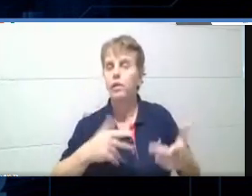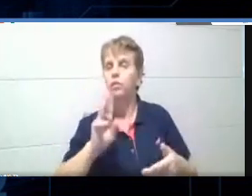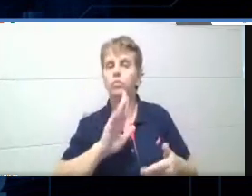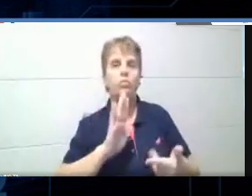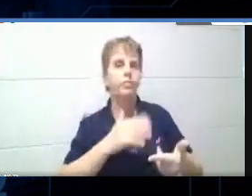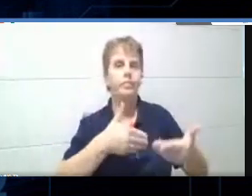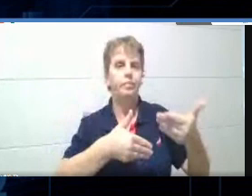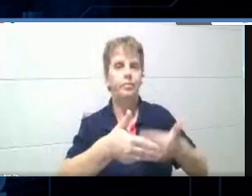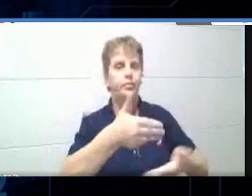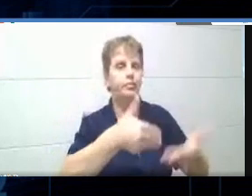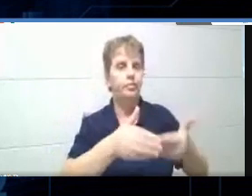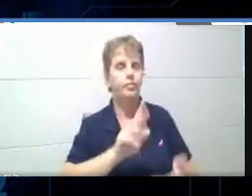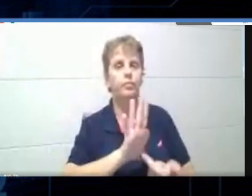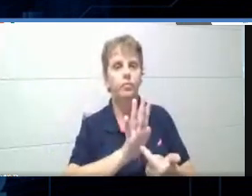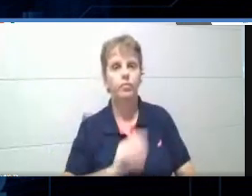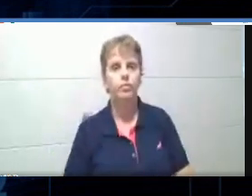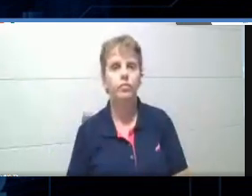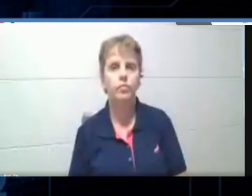uso desse material.